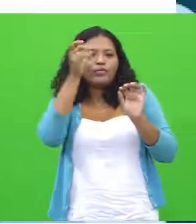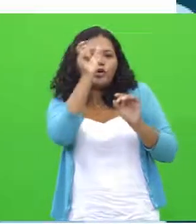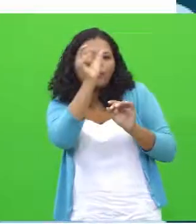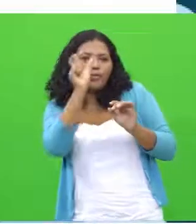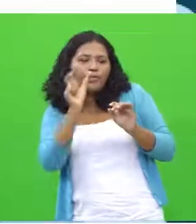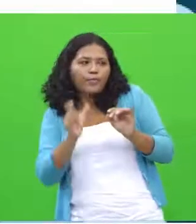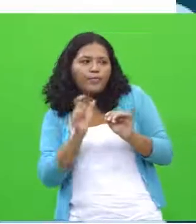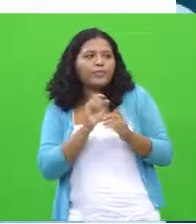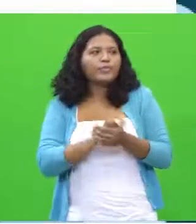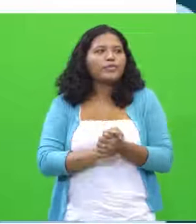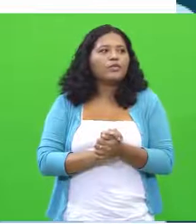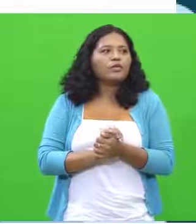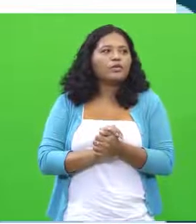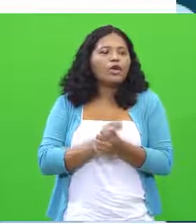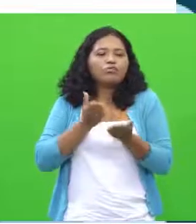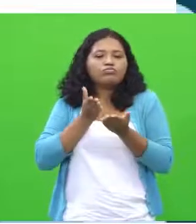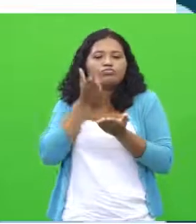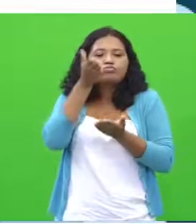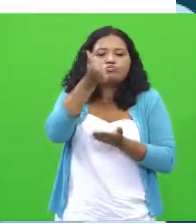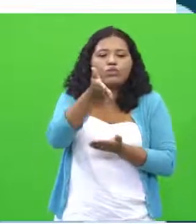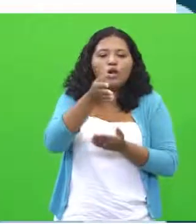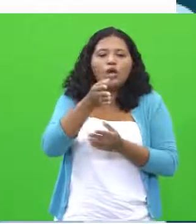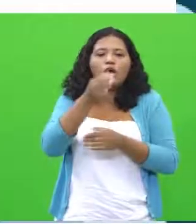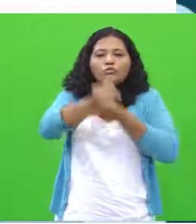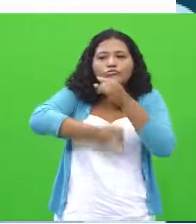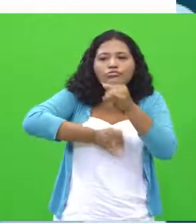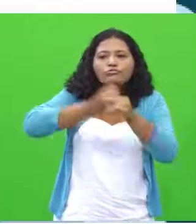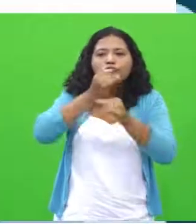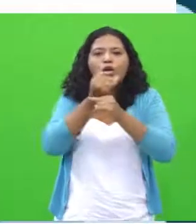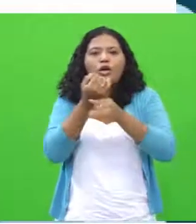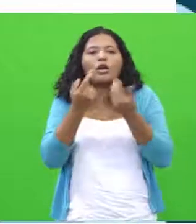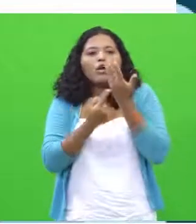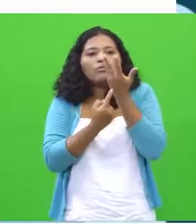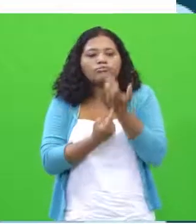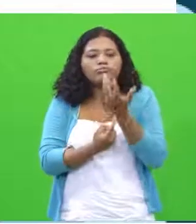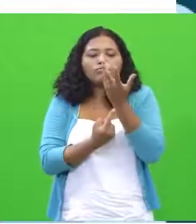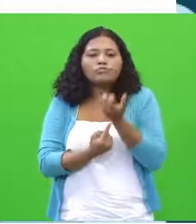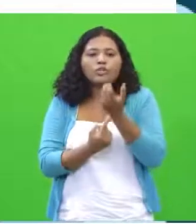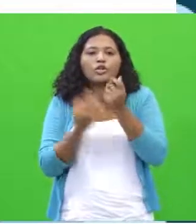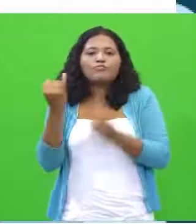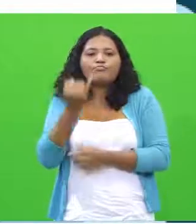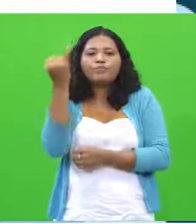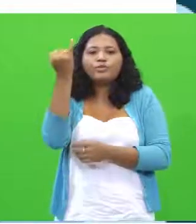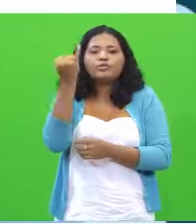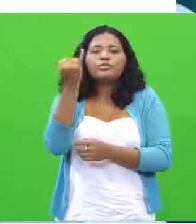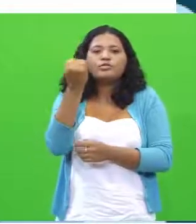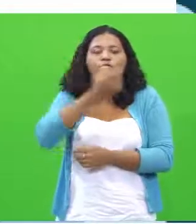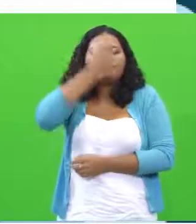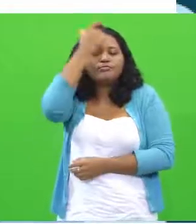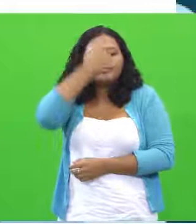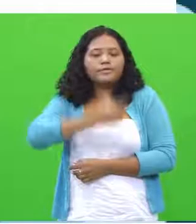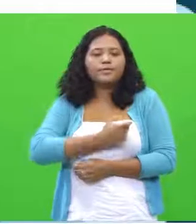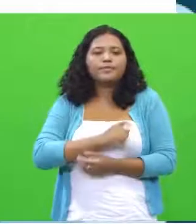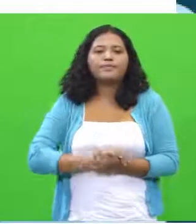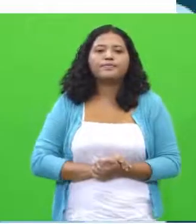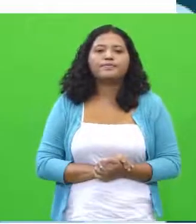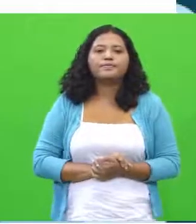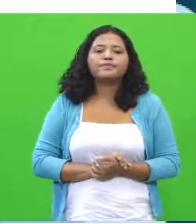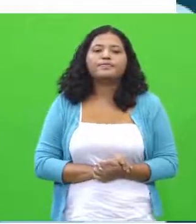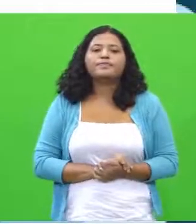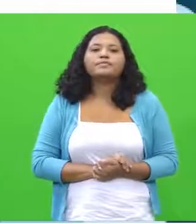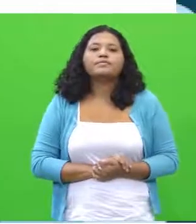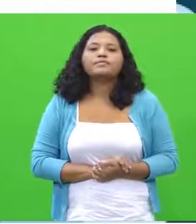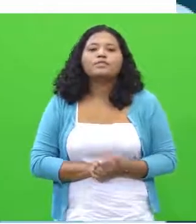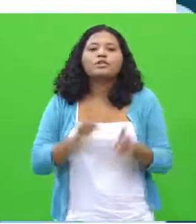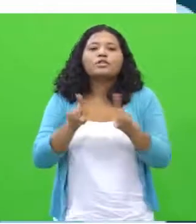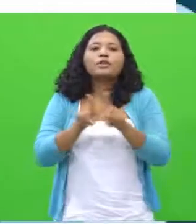Lúcia? Acesso a essa rede é um direito fundamental do ser humano, tá certo? Aí,